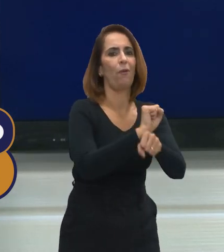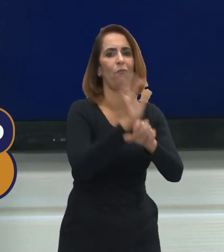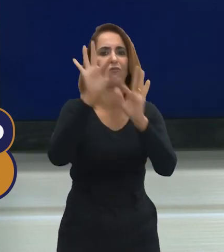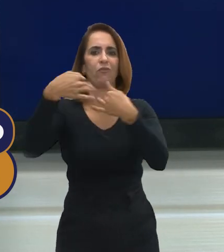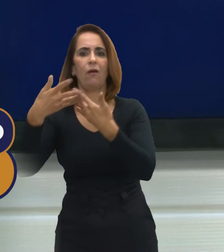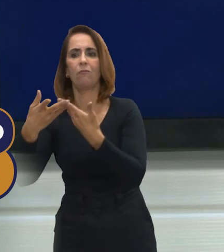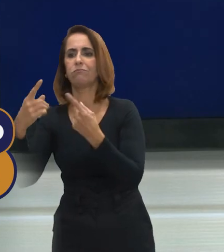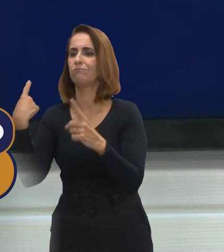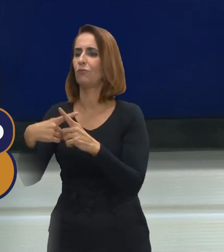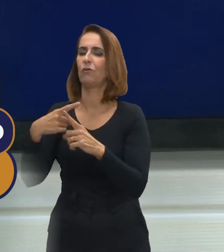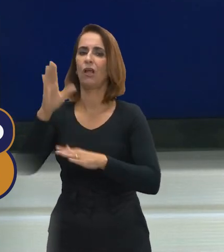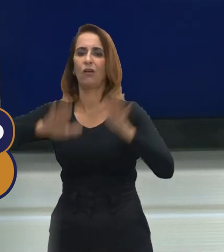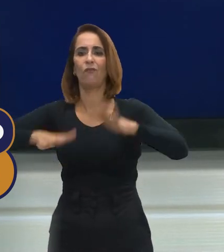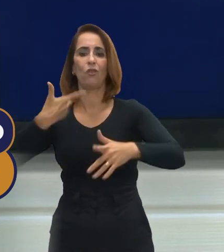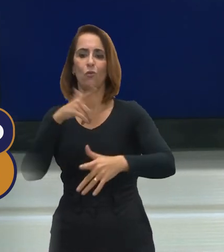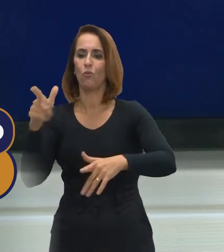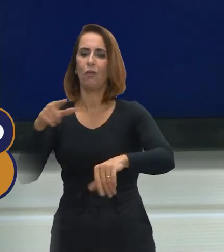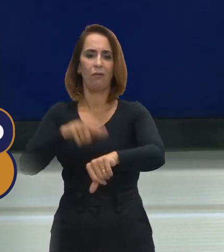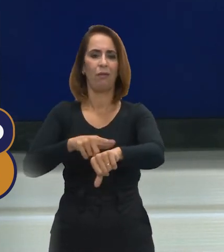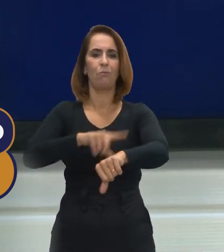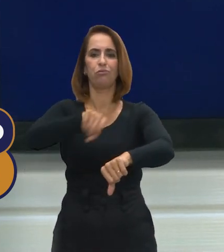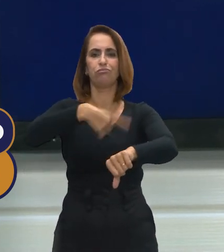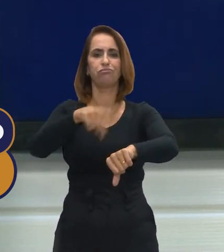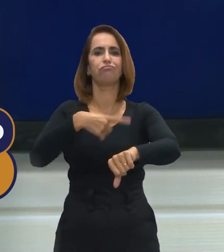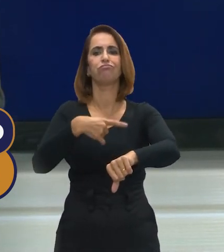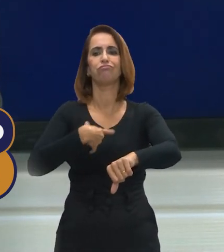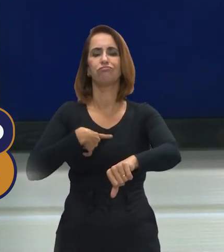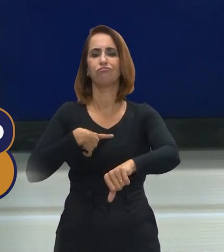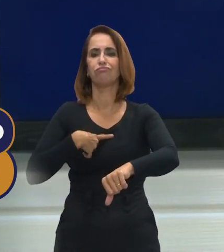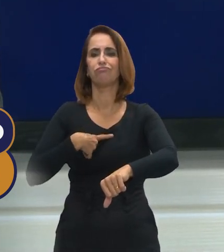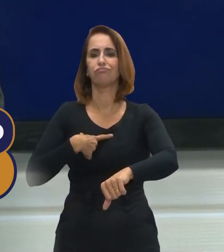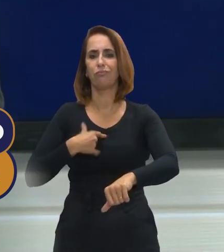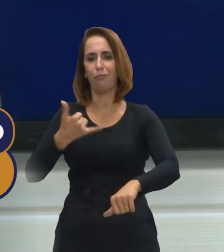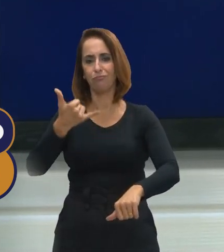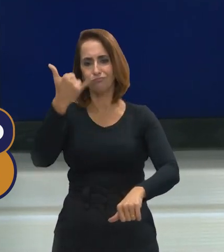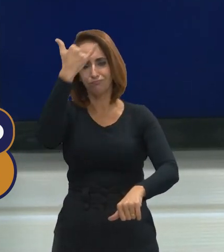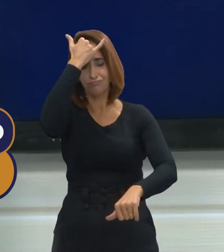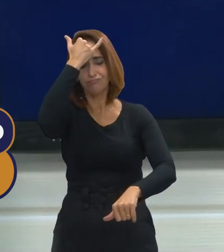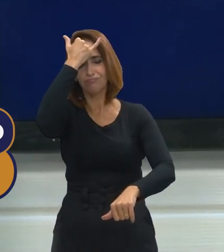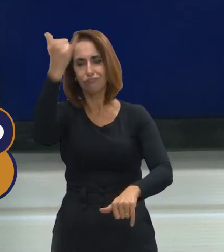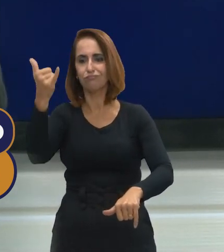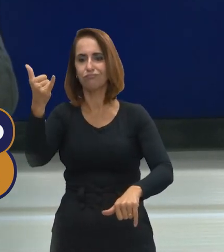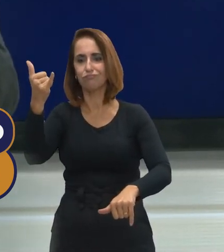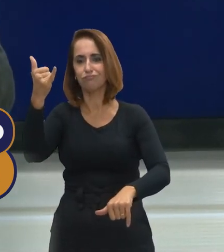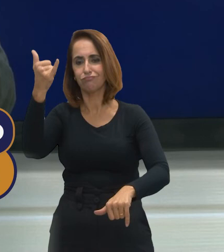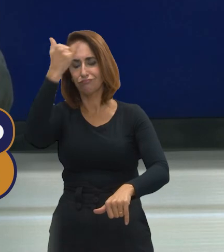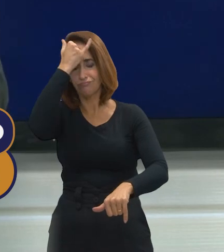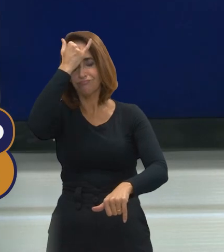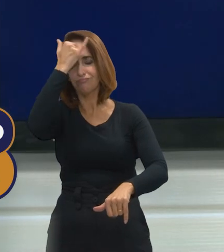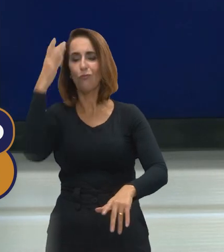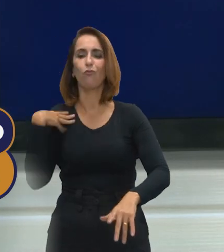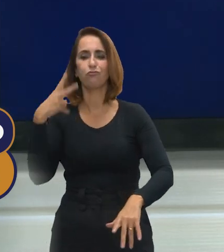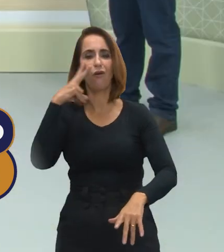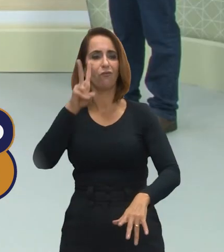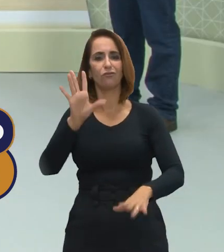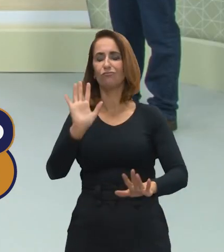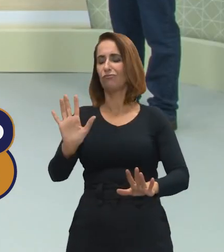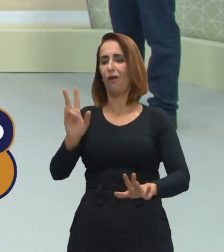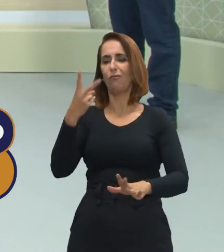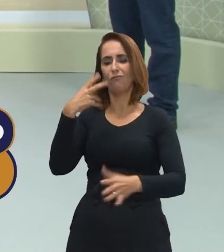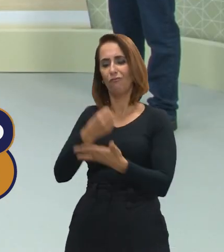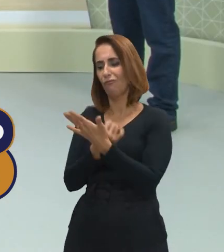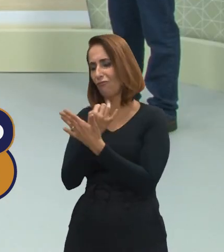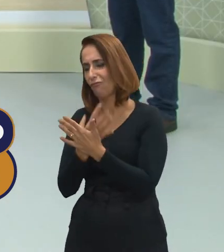ele pode ter uma surpresa muito desagradável que eu tive a triste oportunidade de